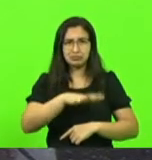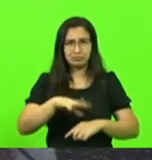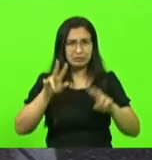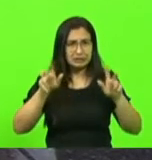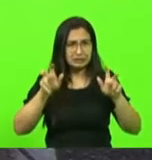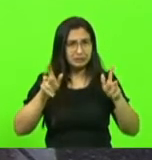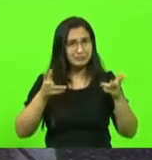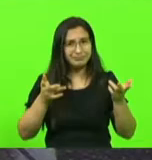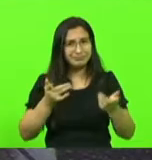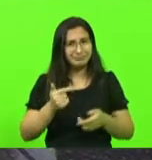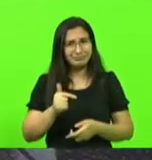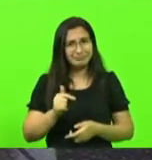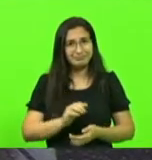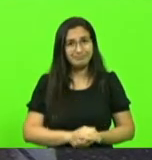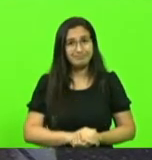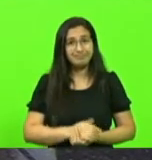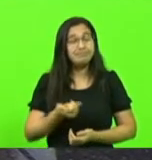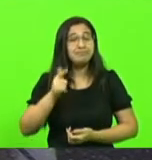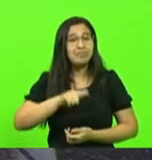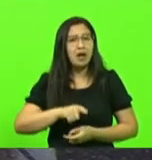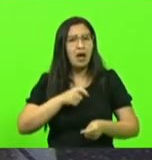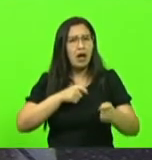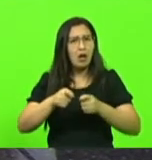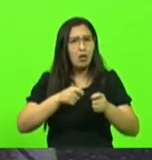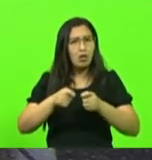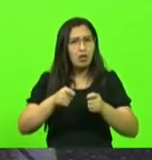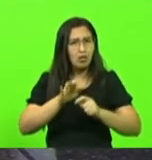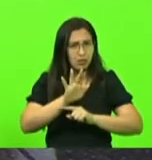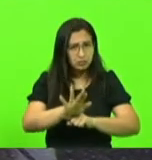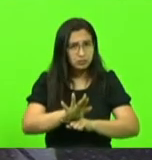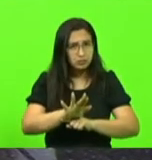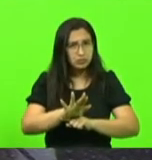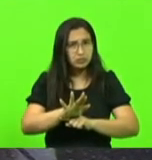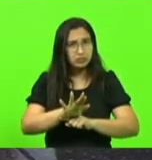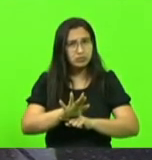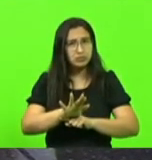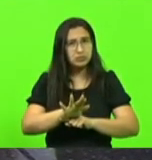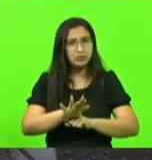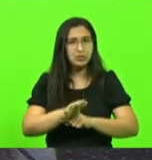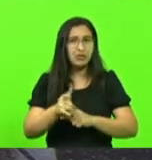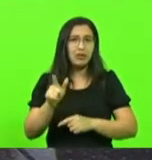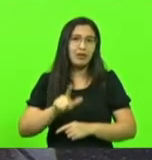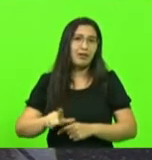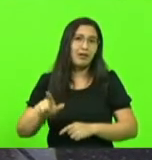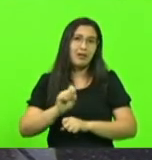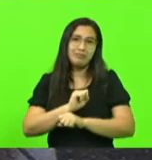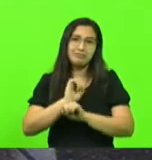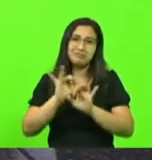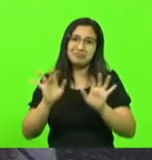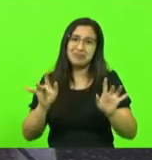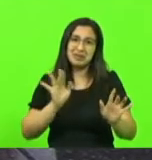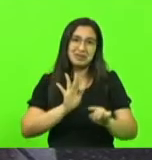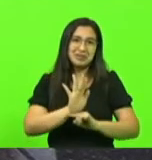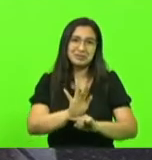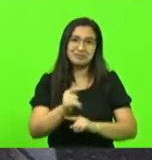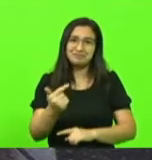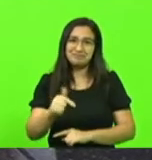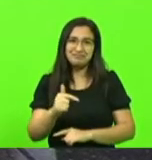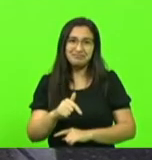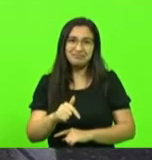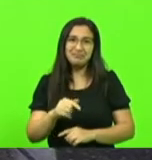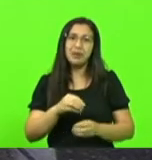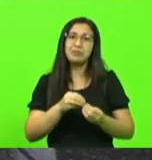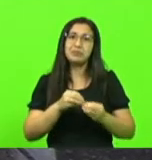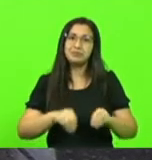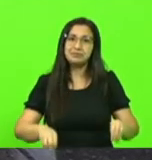E na economia, será que ajuda? Logicamente que não. é um desastre para a economia.